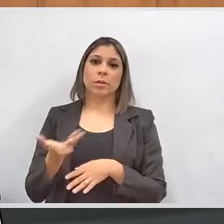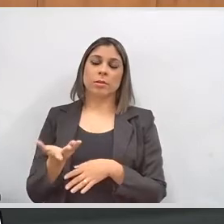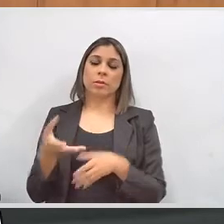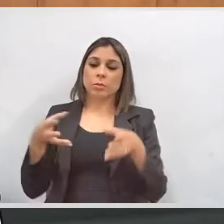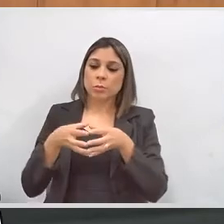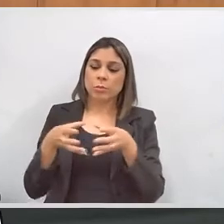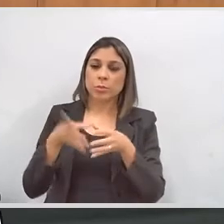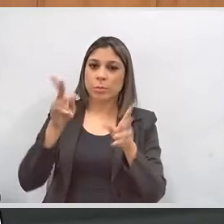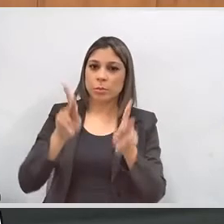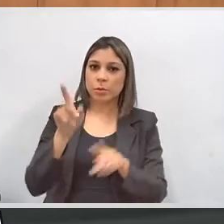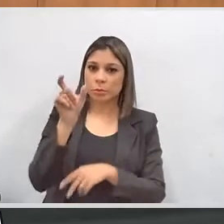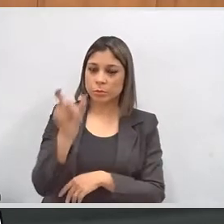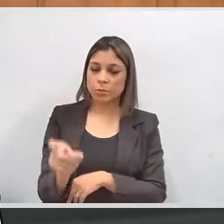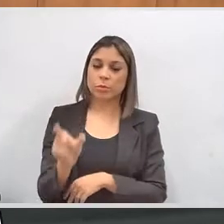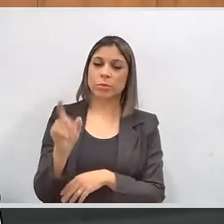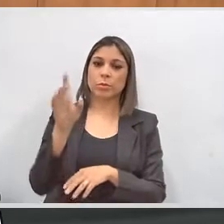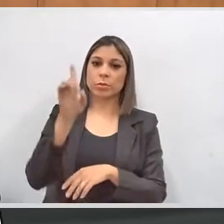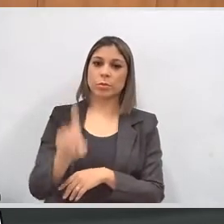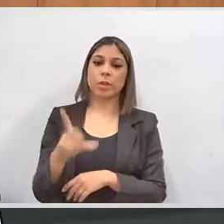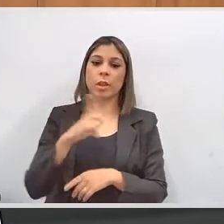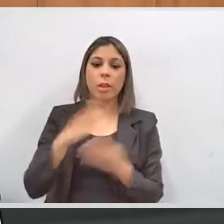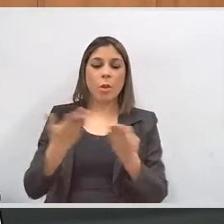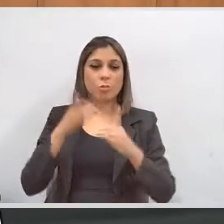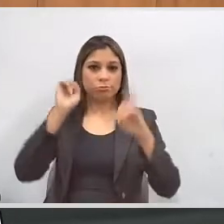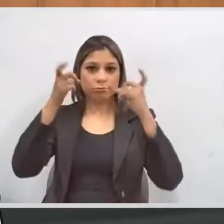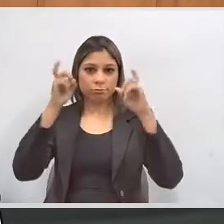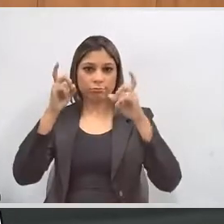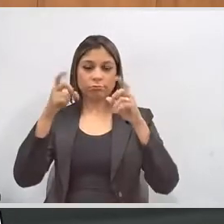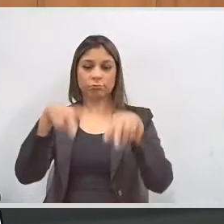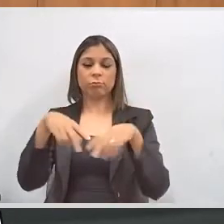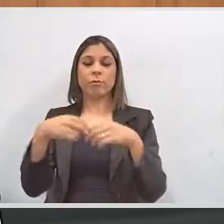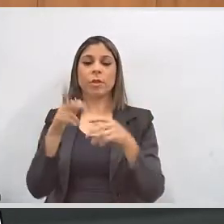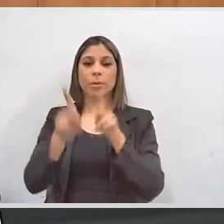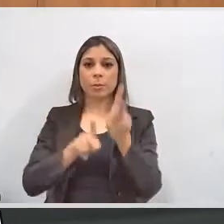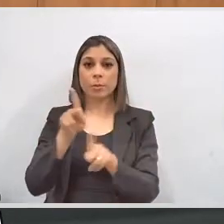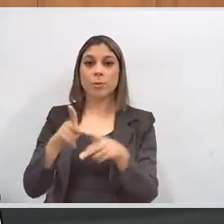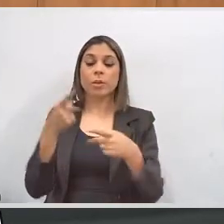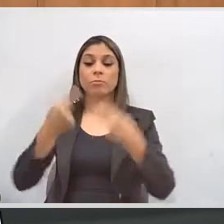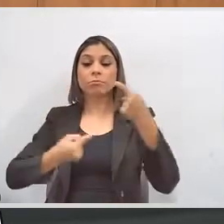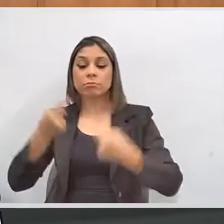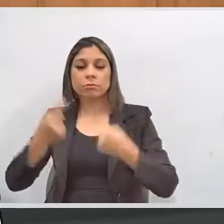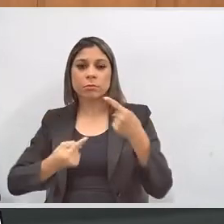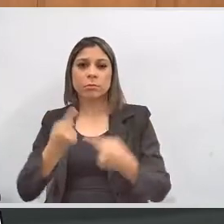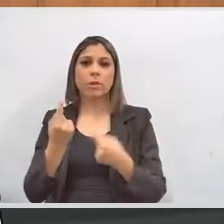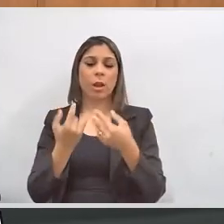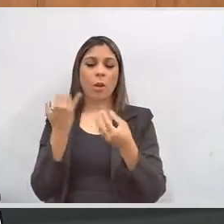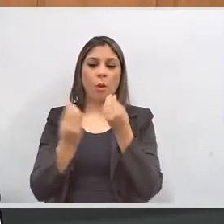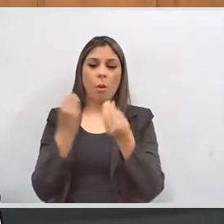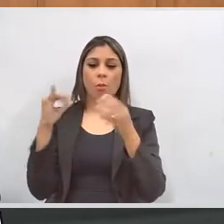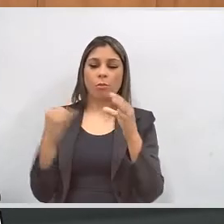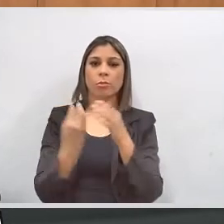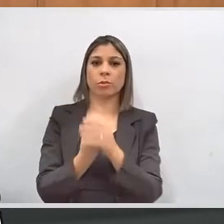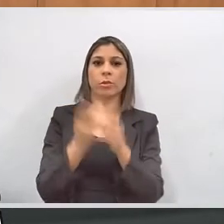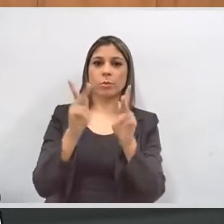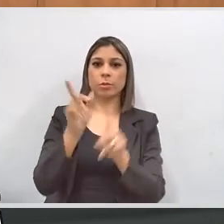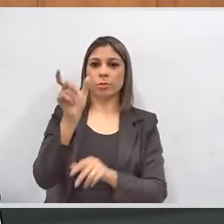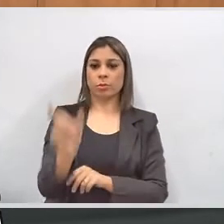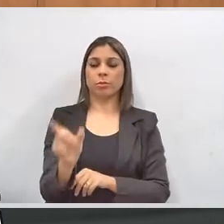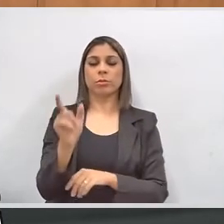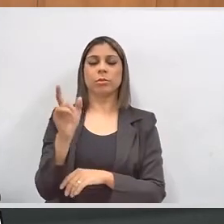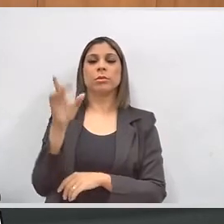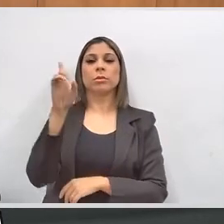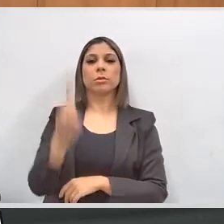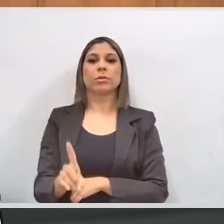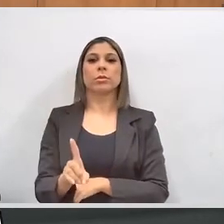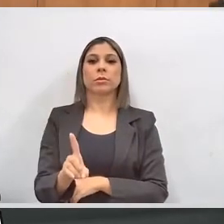a Comissão de Defesa do Direito da Pessoa com Deficiência realiza esta audiência pública para debater as ações de inclusão da pessoa